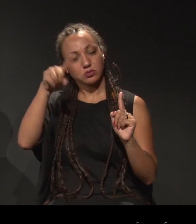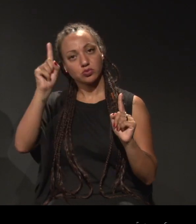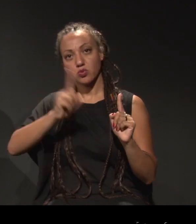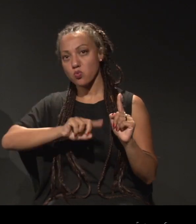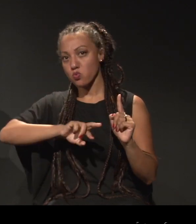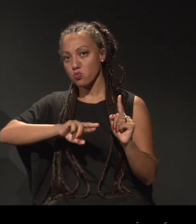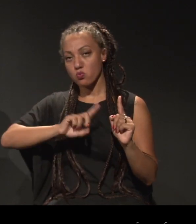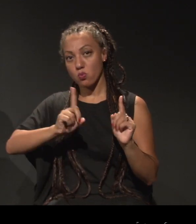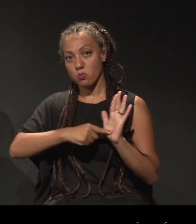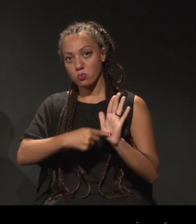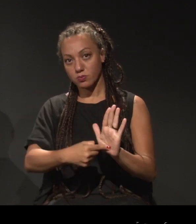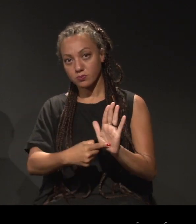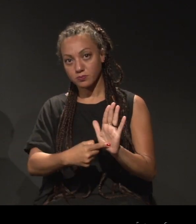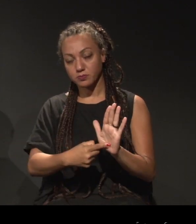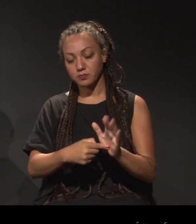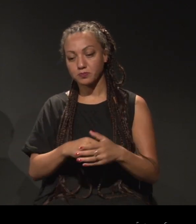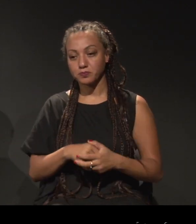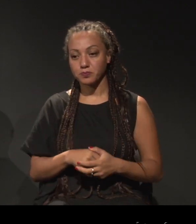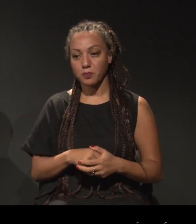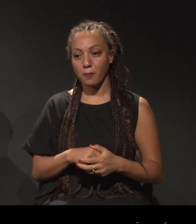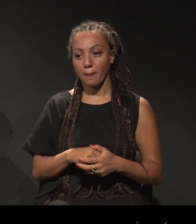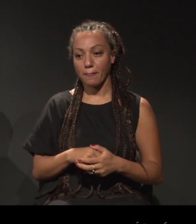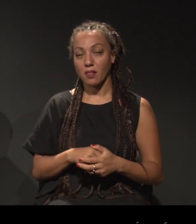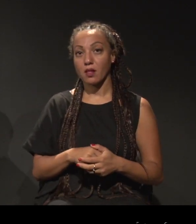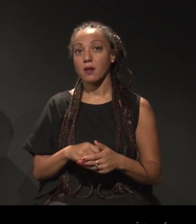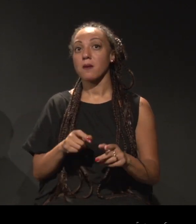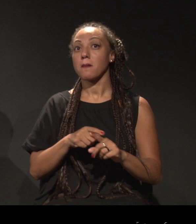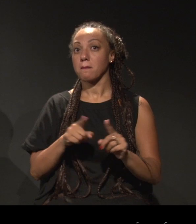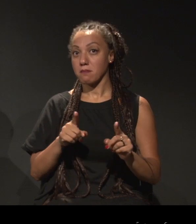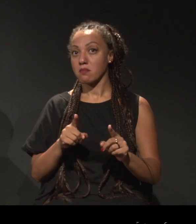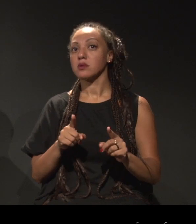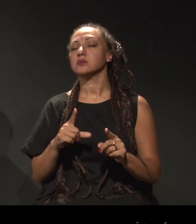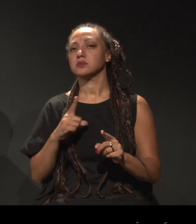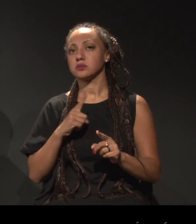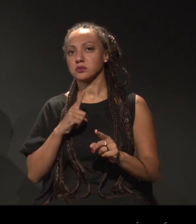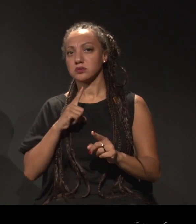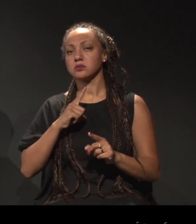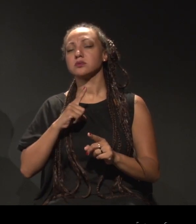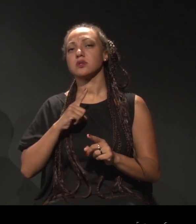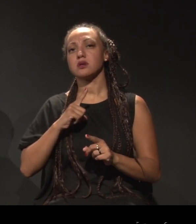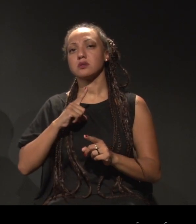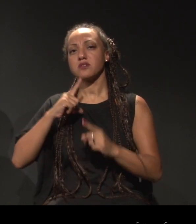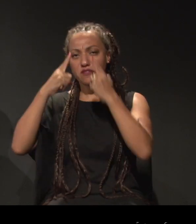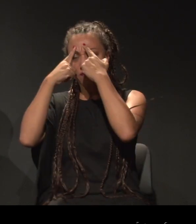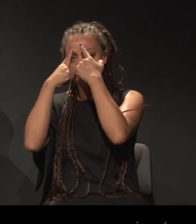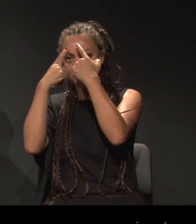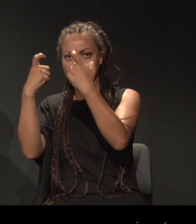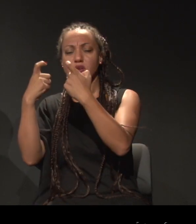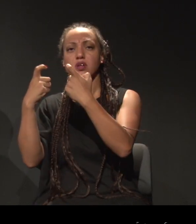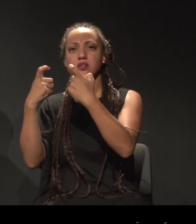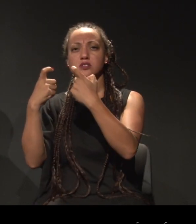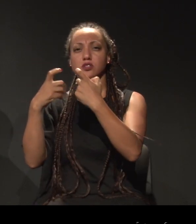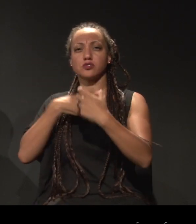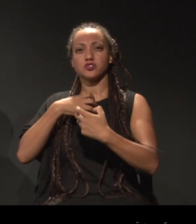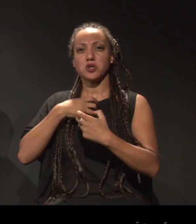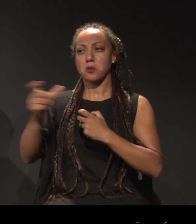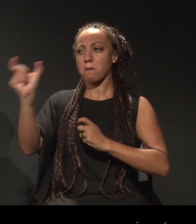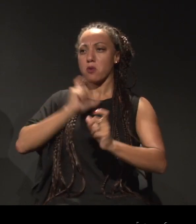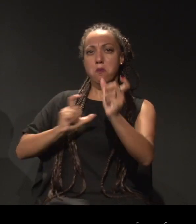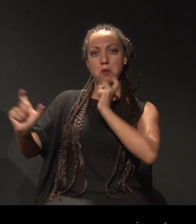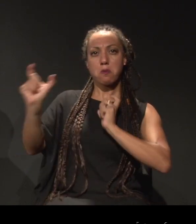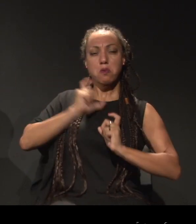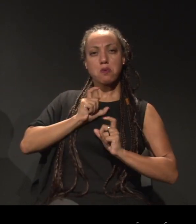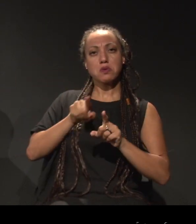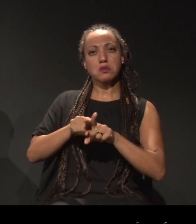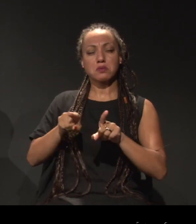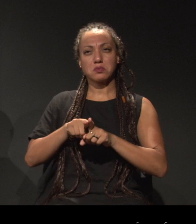mas não significa que a gente não enfrente outras violências por meio de discursos comportamentais e verbais. E,